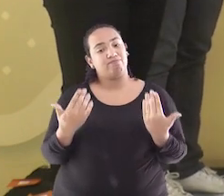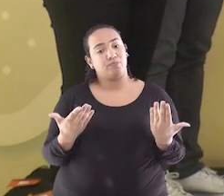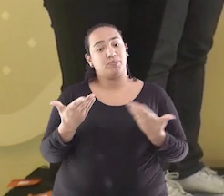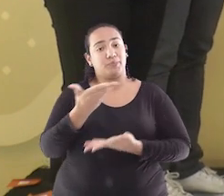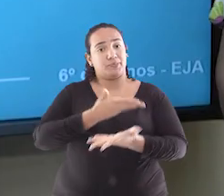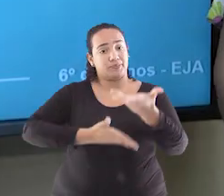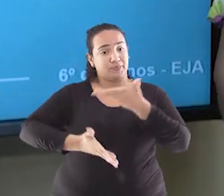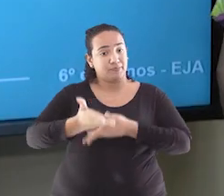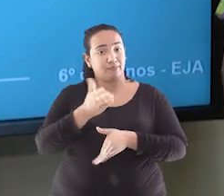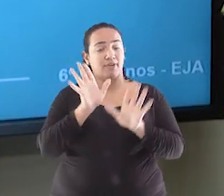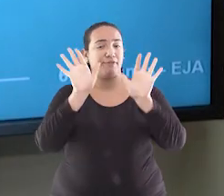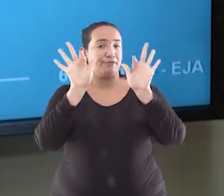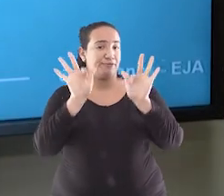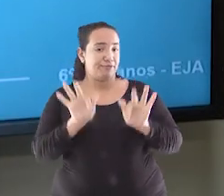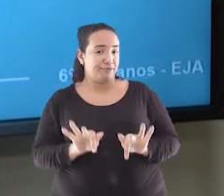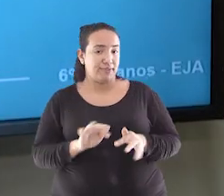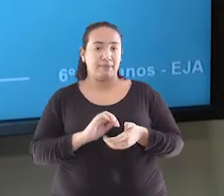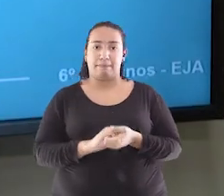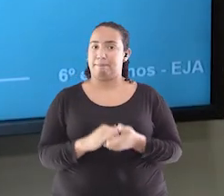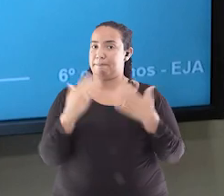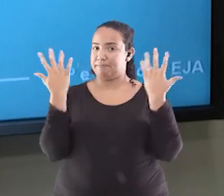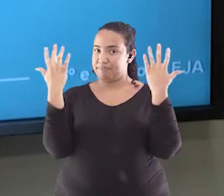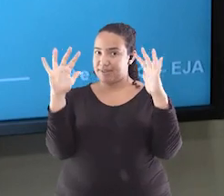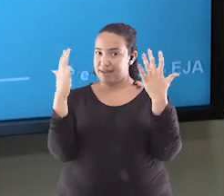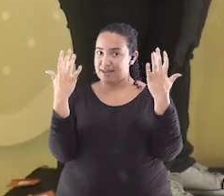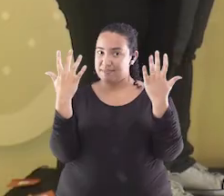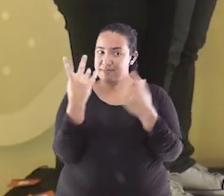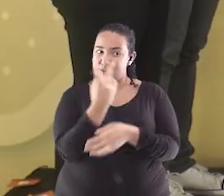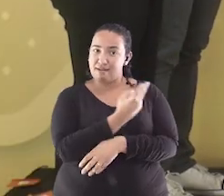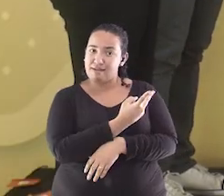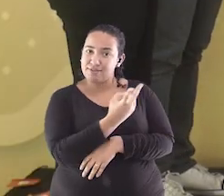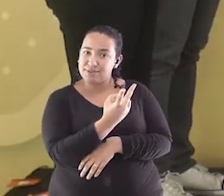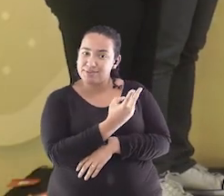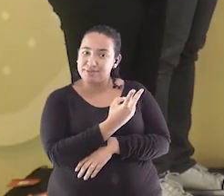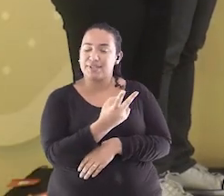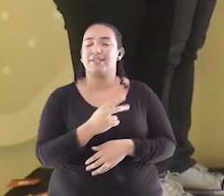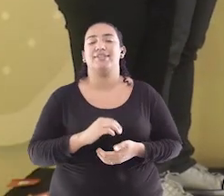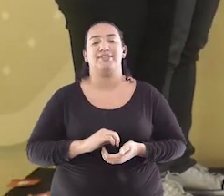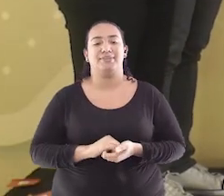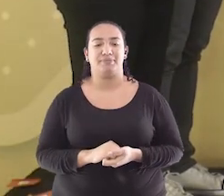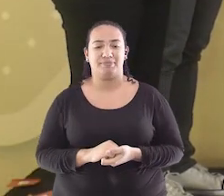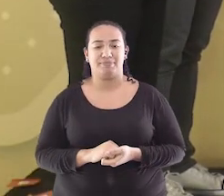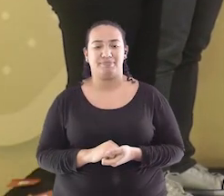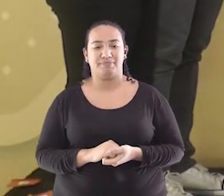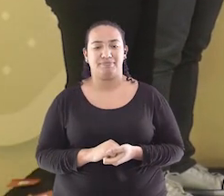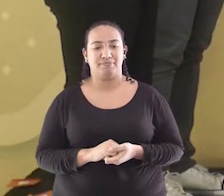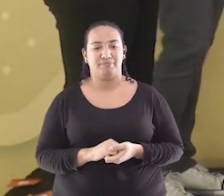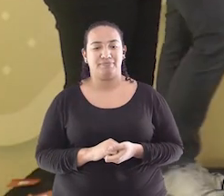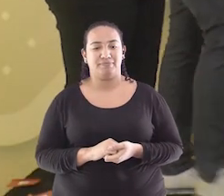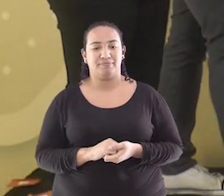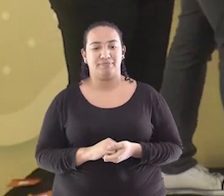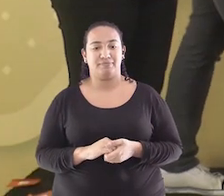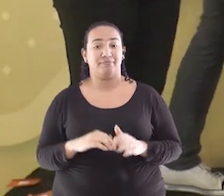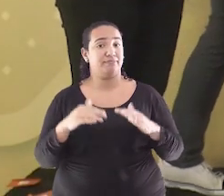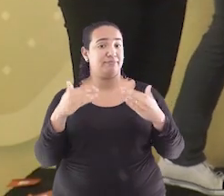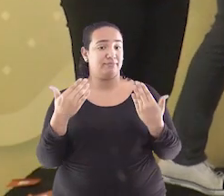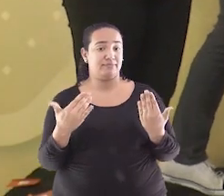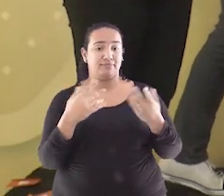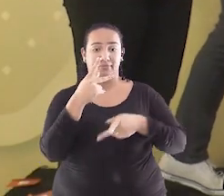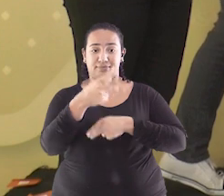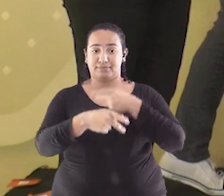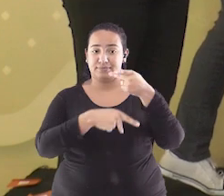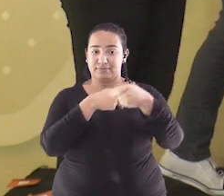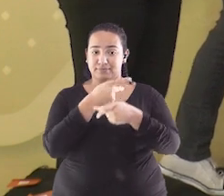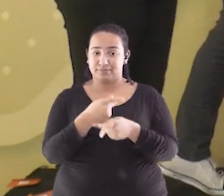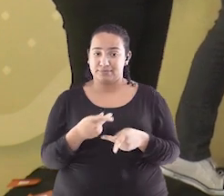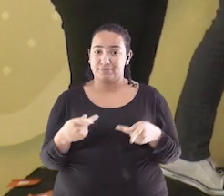de hoje Parabéns, Luzinete, parabéns, Edilene E, com o nosso premiação, nossa premiação